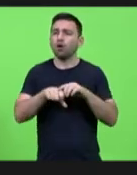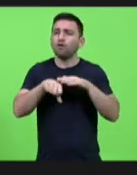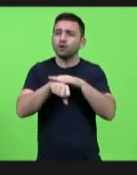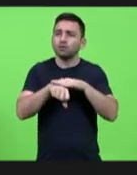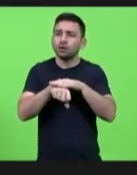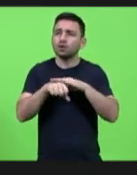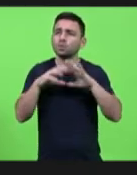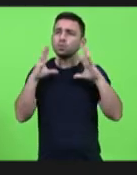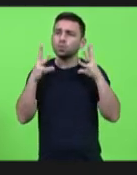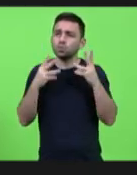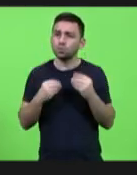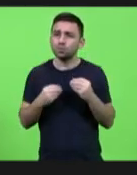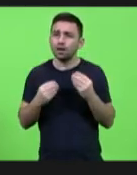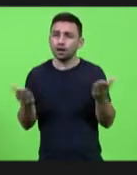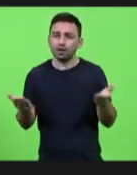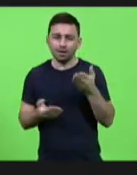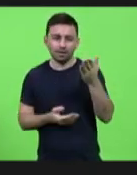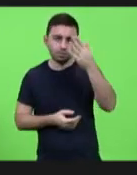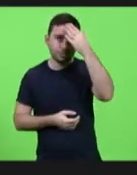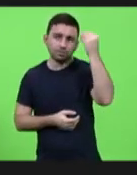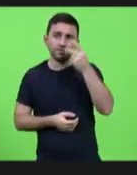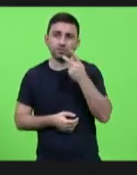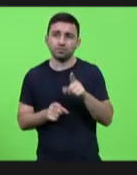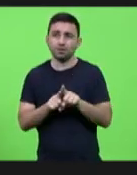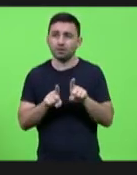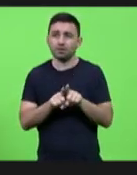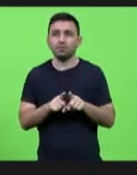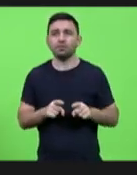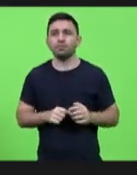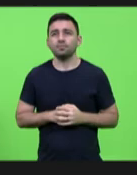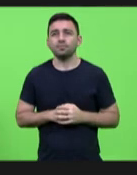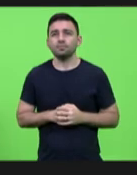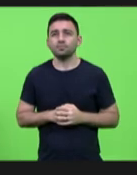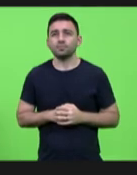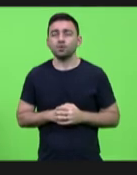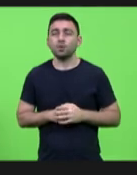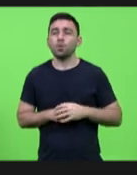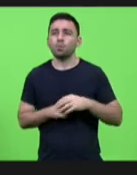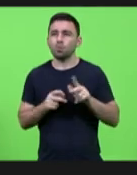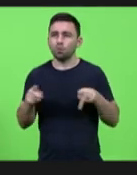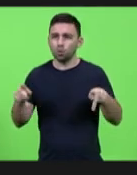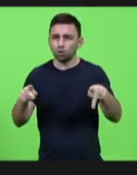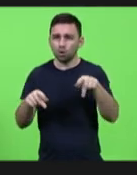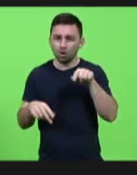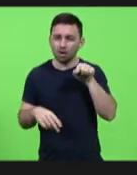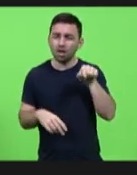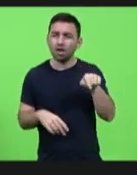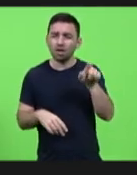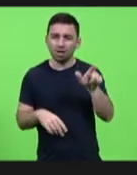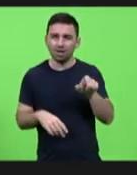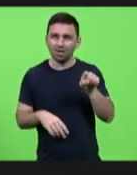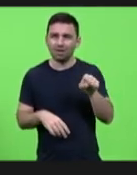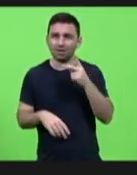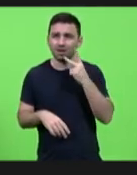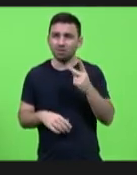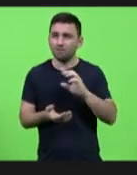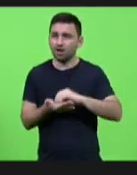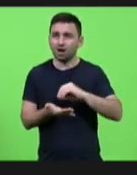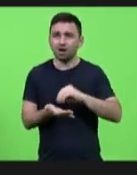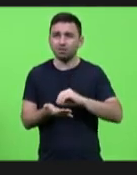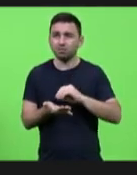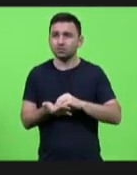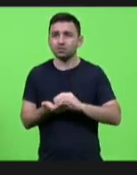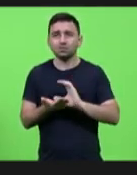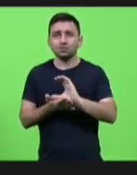como a deputada Luciane também falou agora há pouco aqui. O promotor João Luiz Bottega, ele lembrou da falta de investimentos situado no campo da assistência social